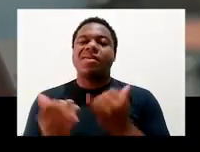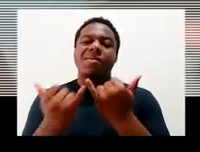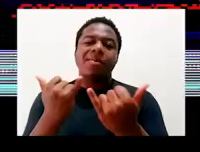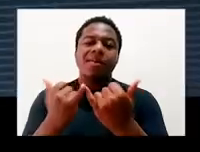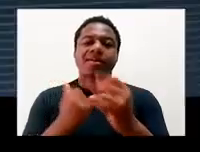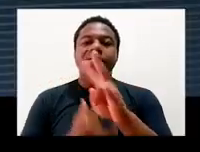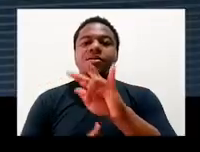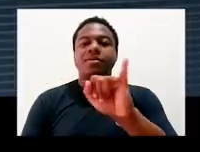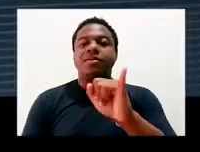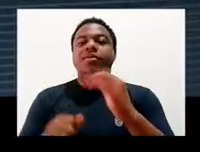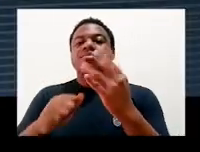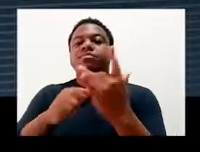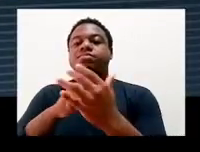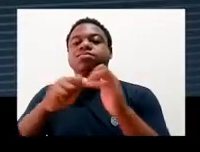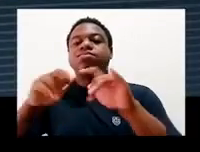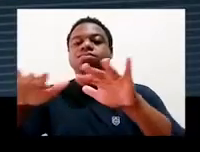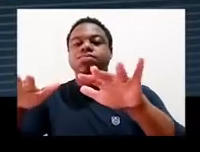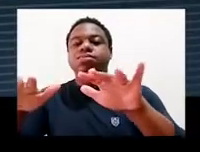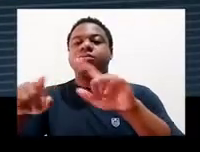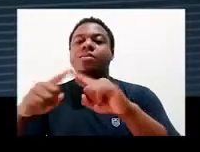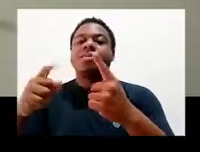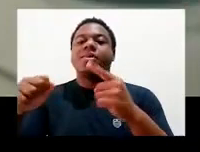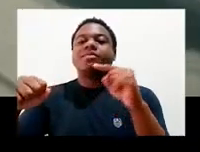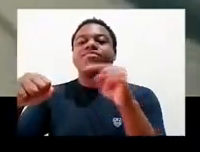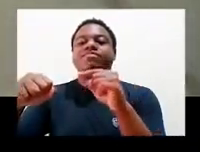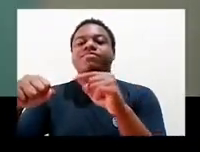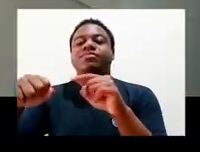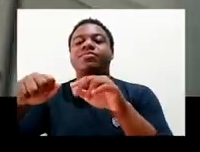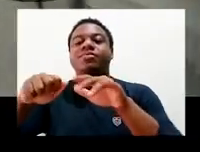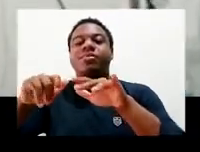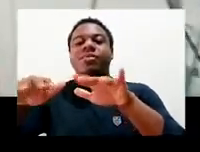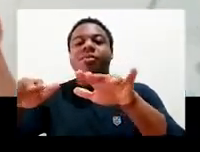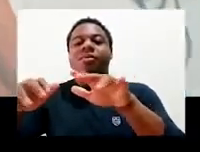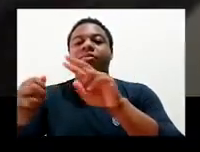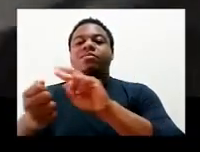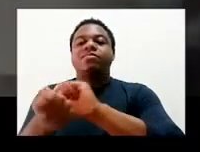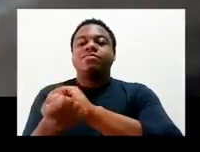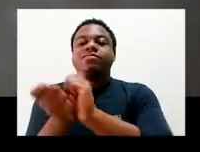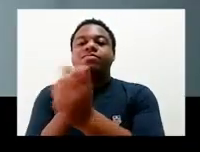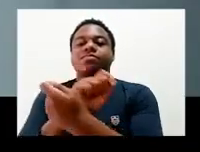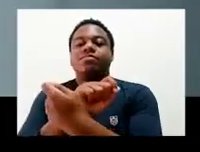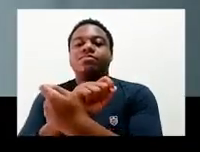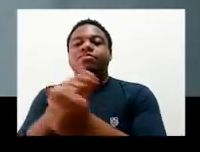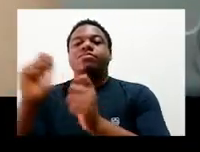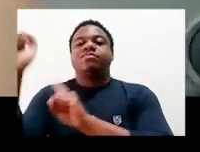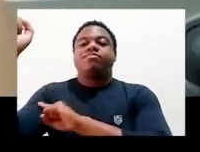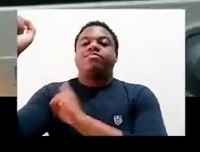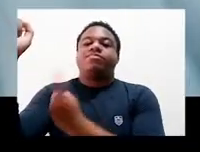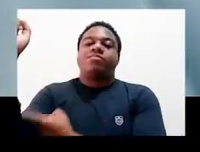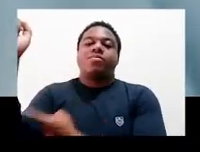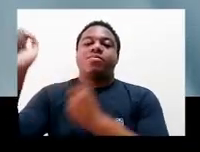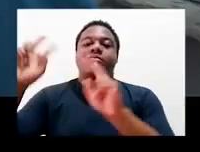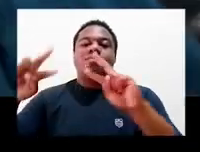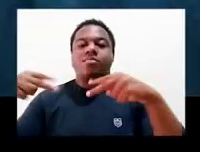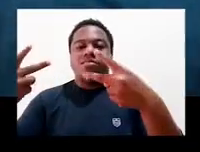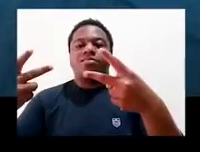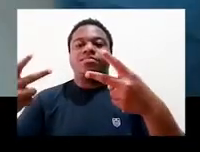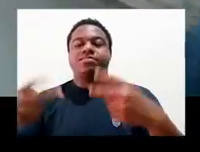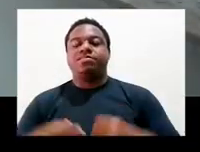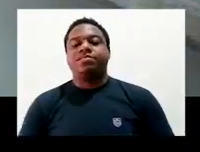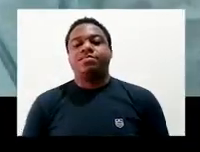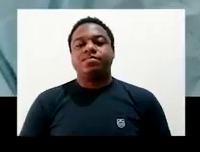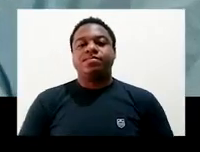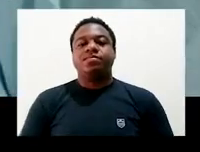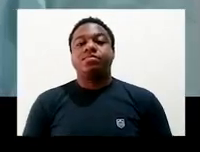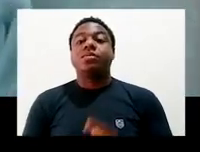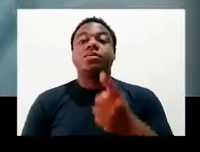tudo. A chamada segunda onda. É como se fosse uma partida de futebol. Superamos o primeiro tempo, mas no